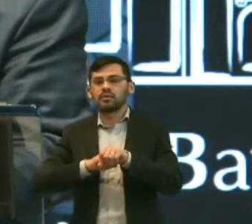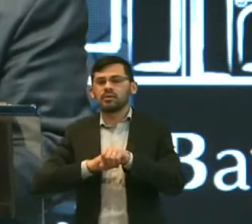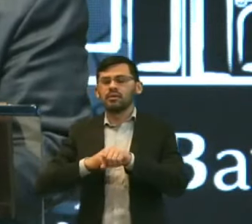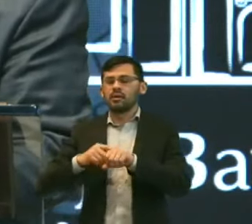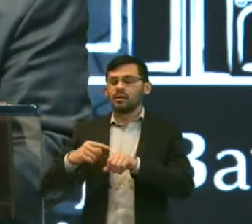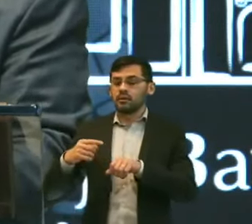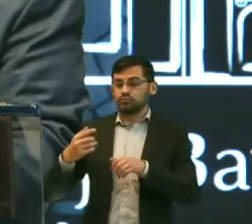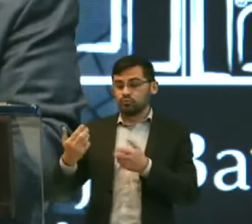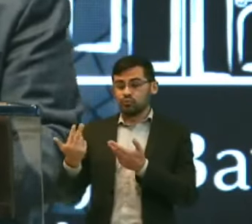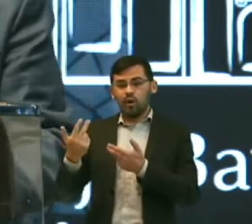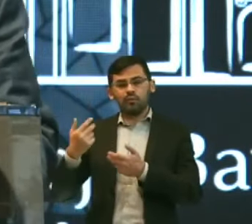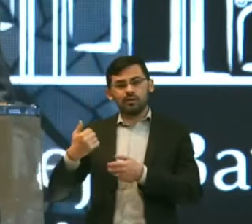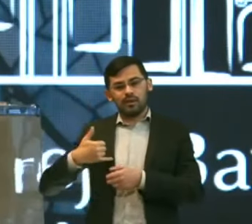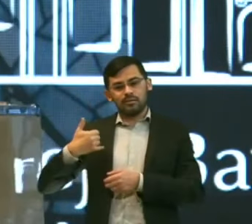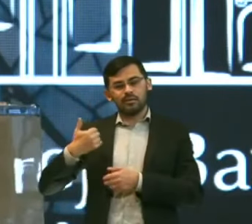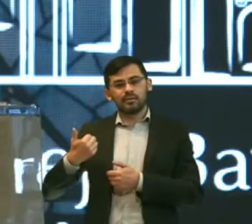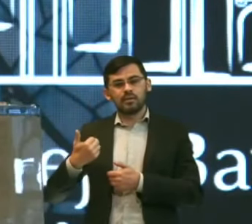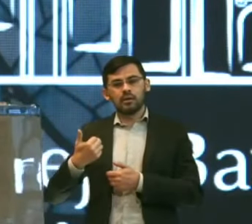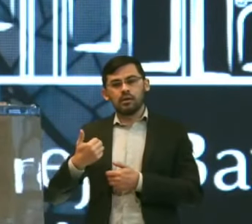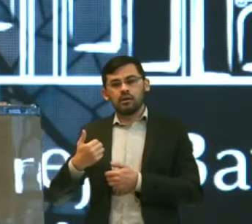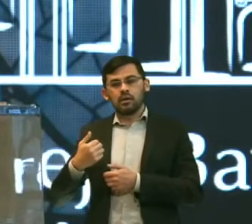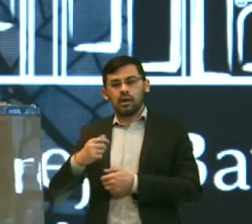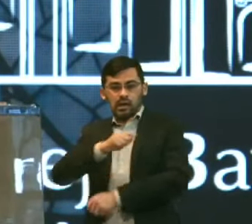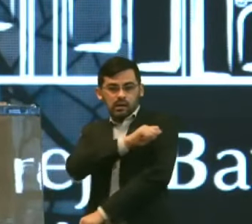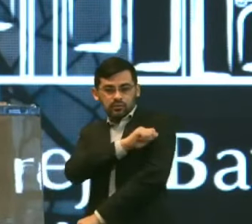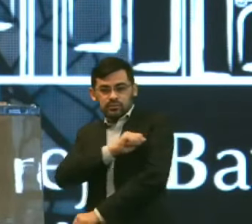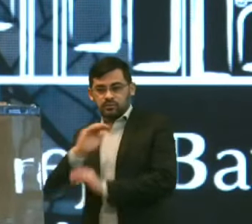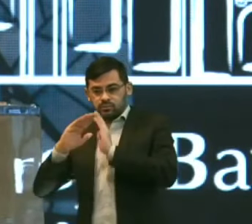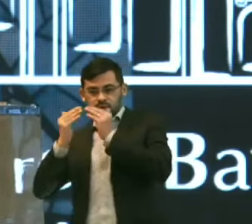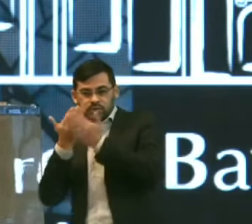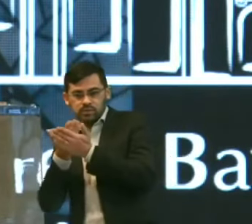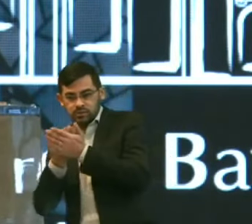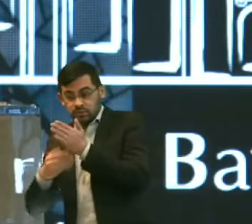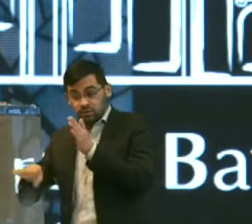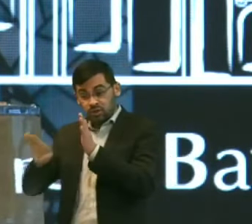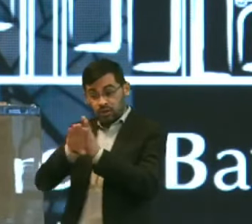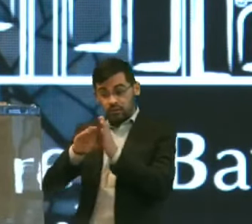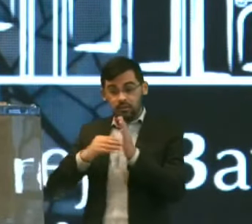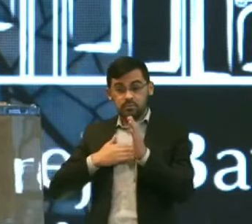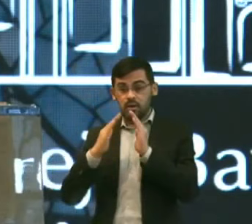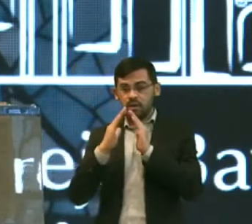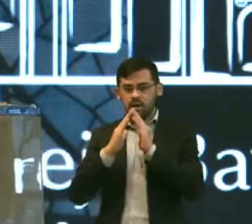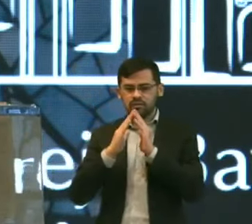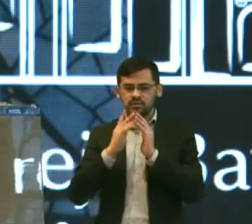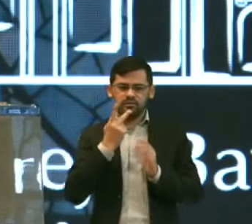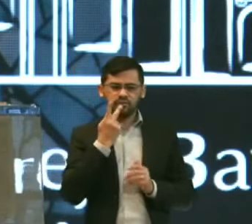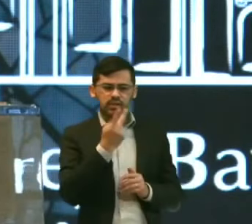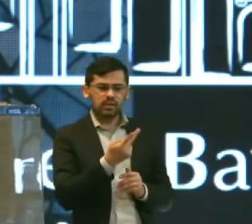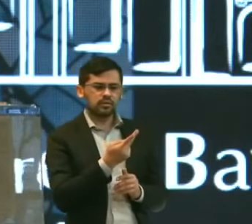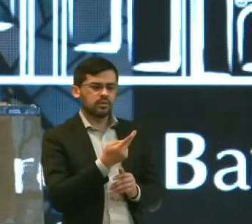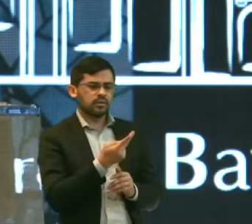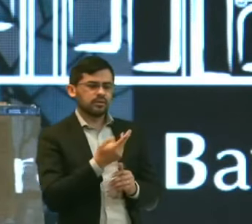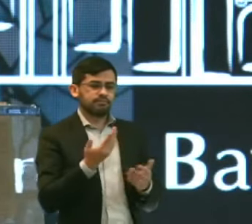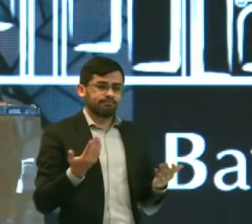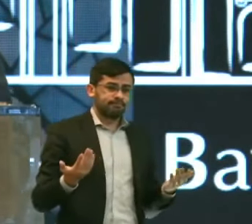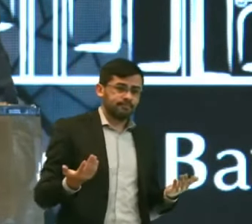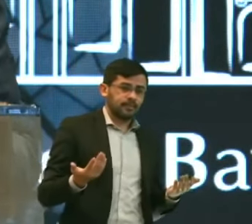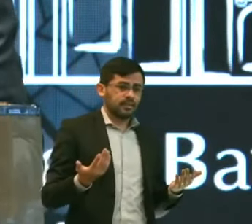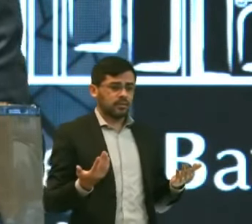idade Alguns alunos Da minha escola Chegaram Na minha casa E disseram Assim Olha